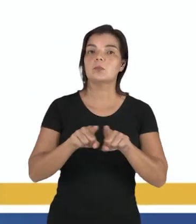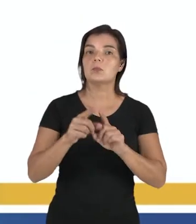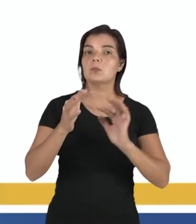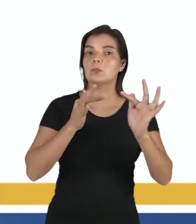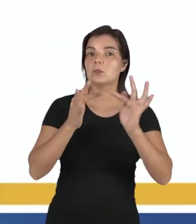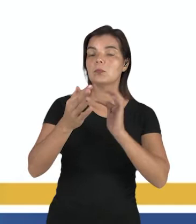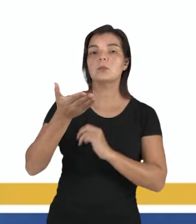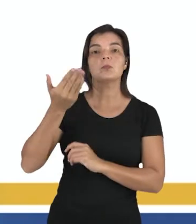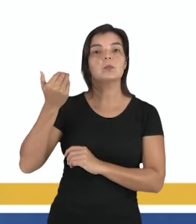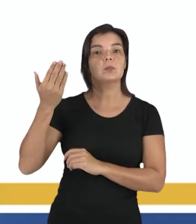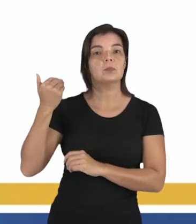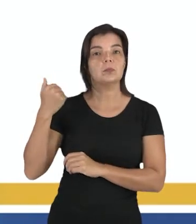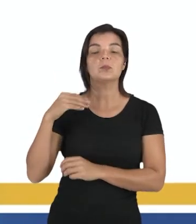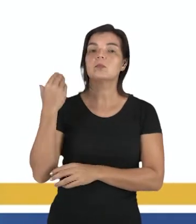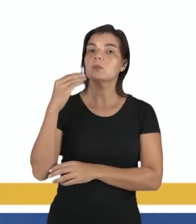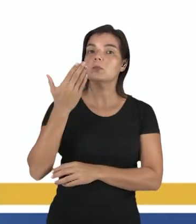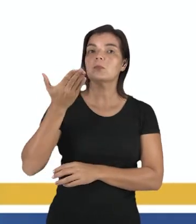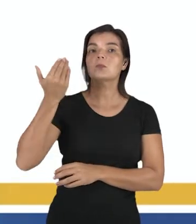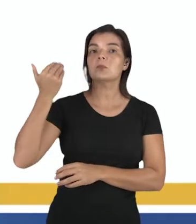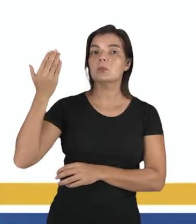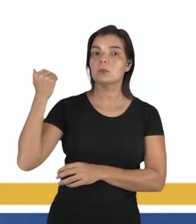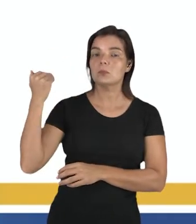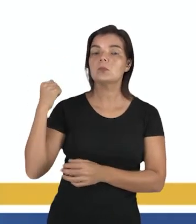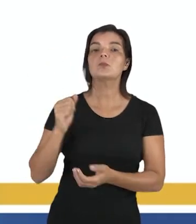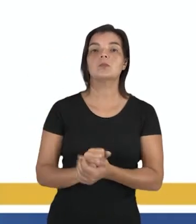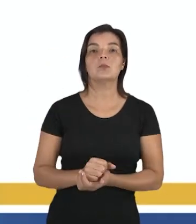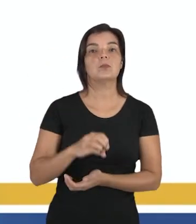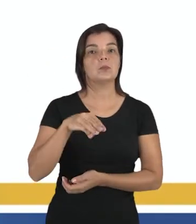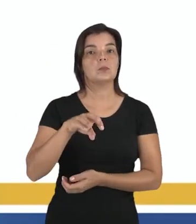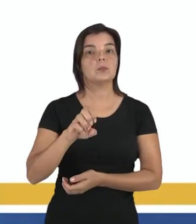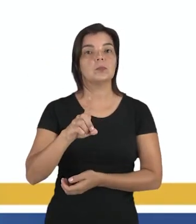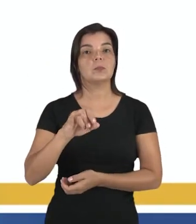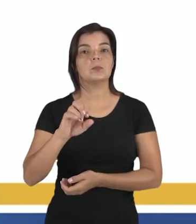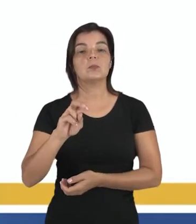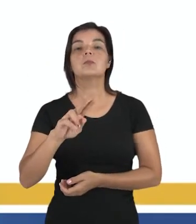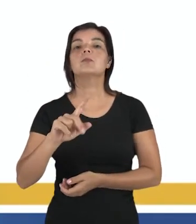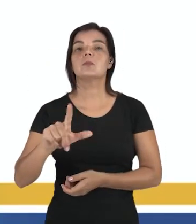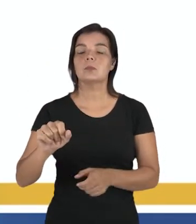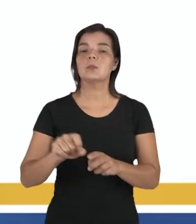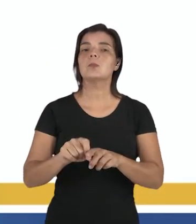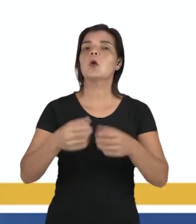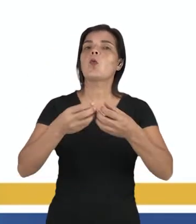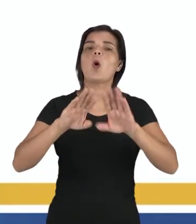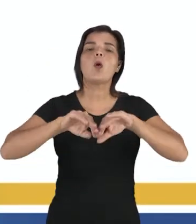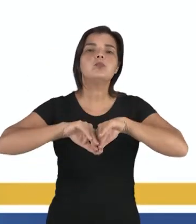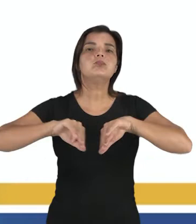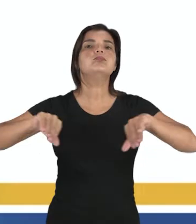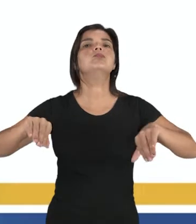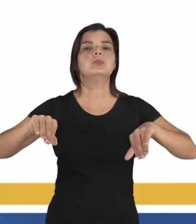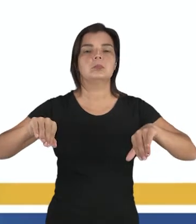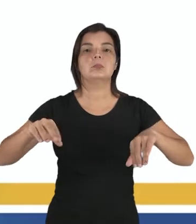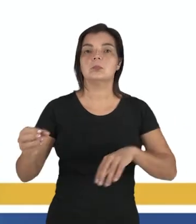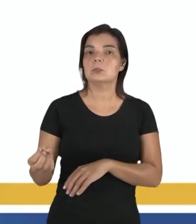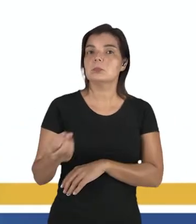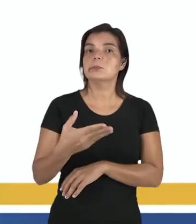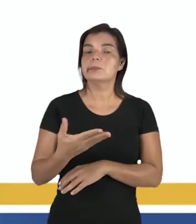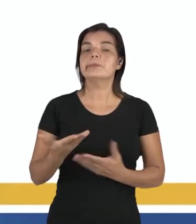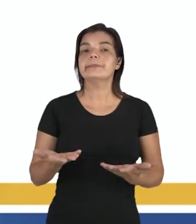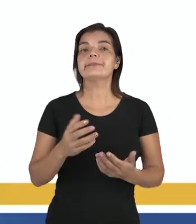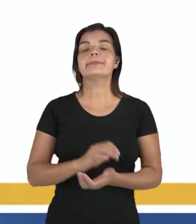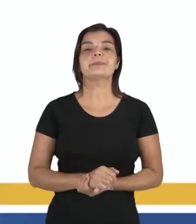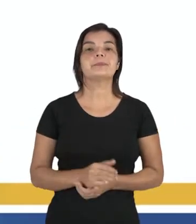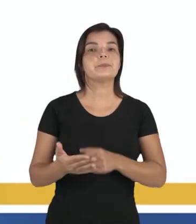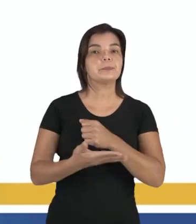física antiga, a ciência antiga e a ciência medieval. Qual que é a ruptura que representa a modernidade?